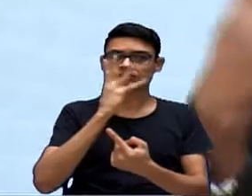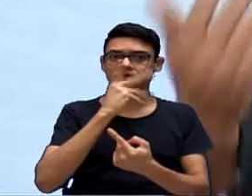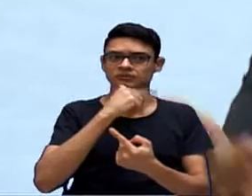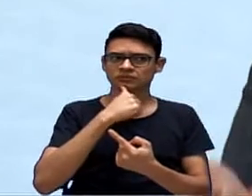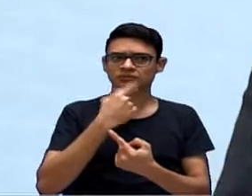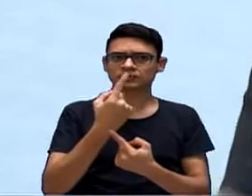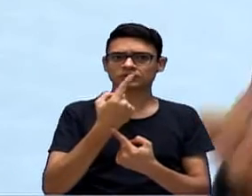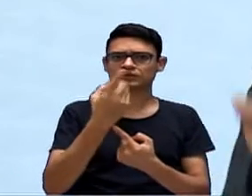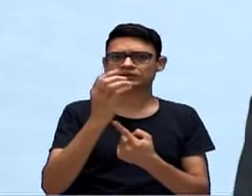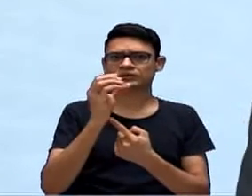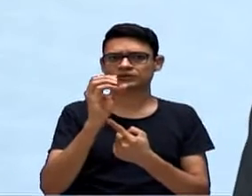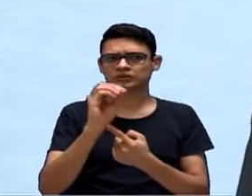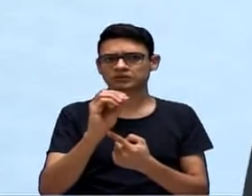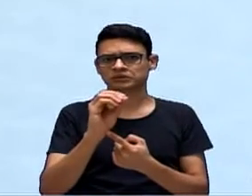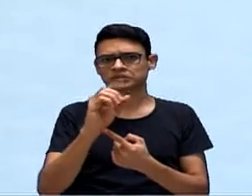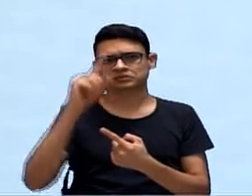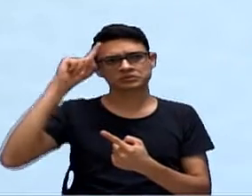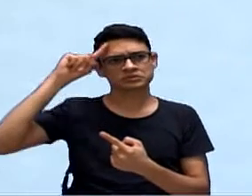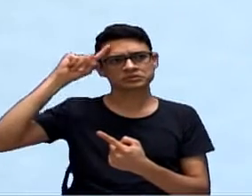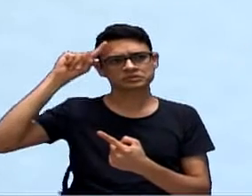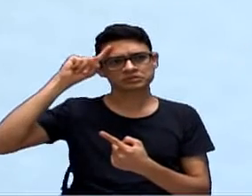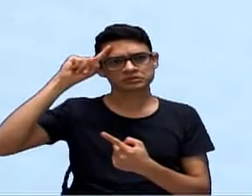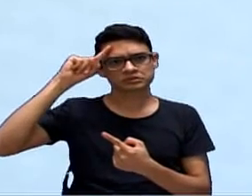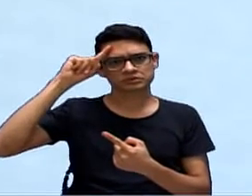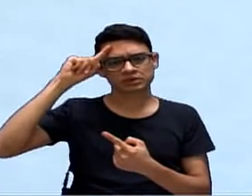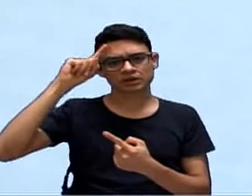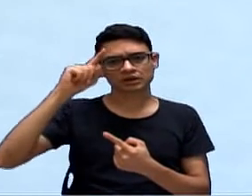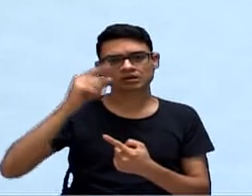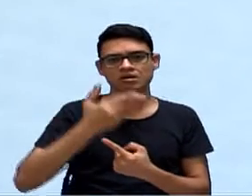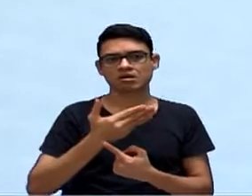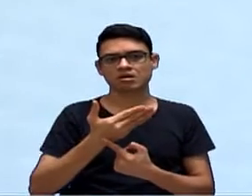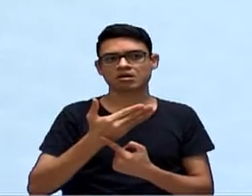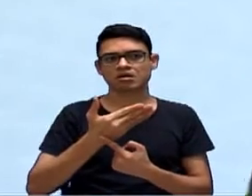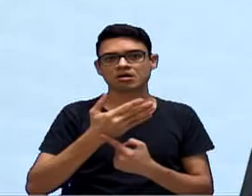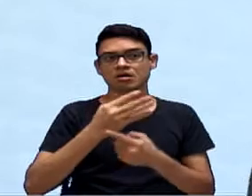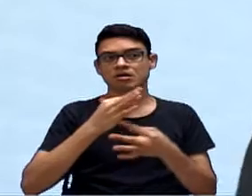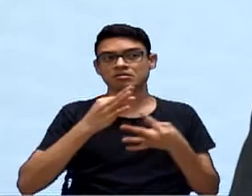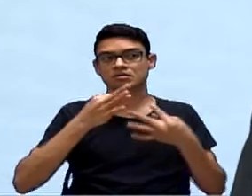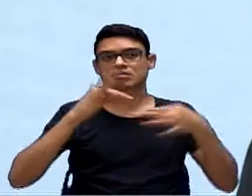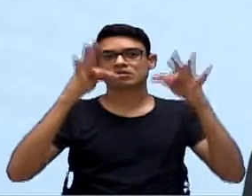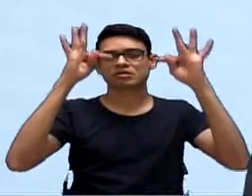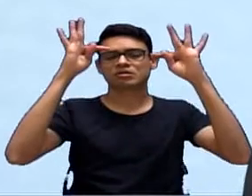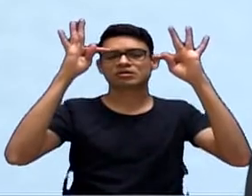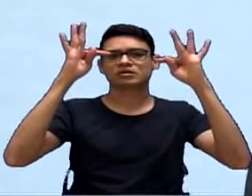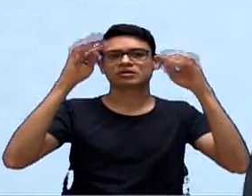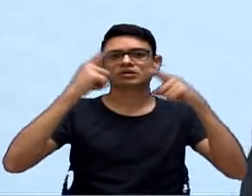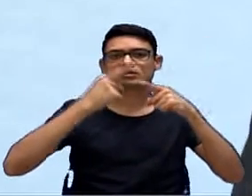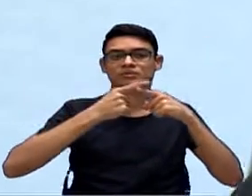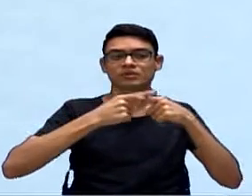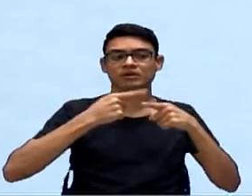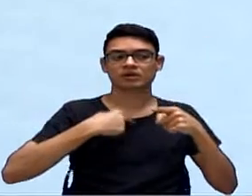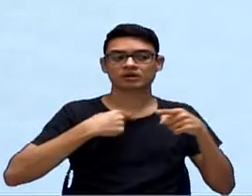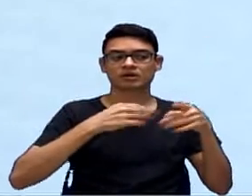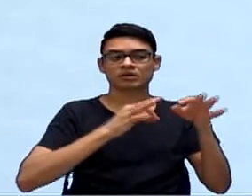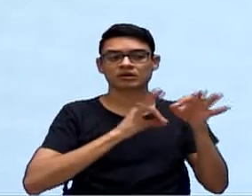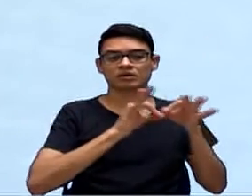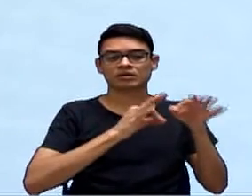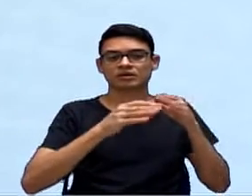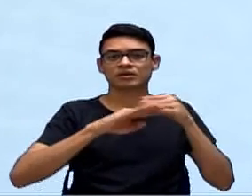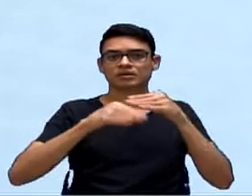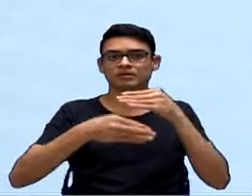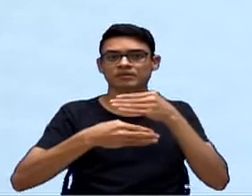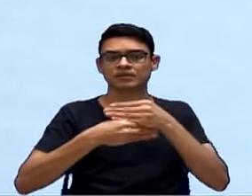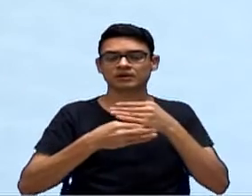10 dias para atualizar a atualização, porque nós requeremos do nosso PL que seja atualização diária. E o líder do